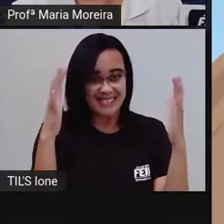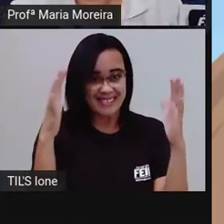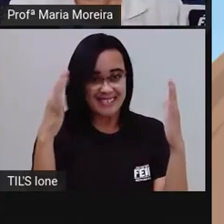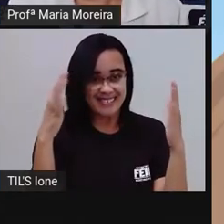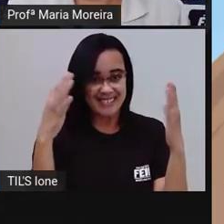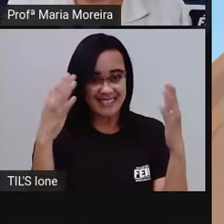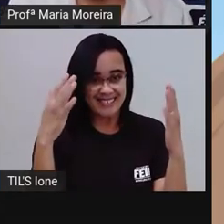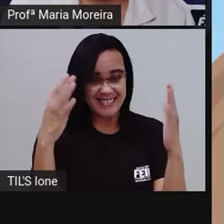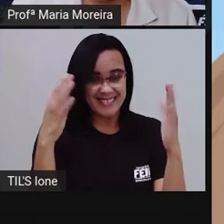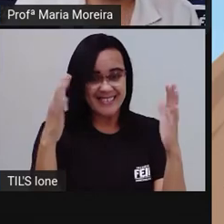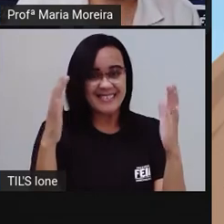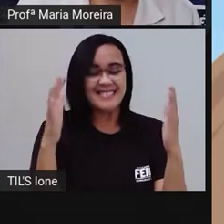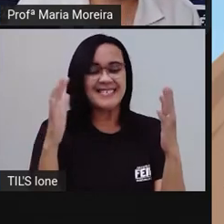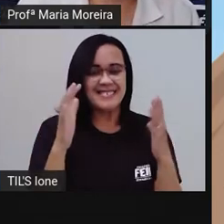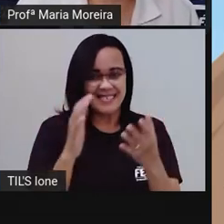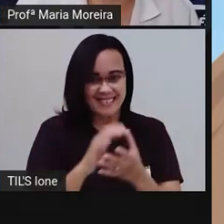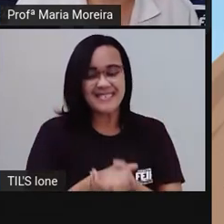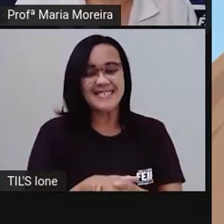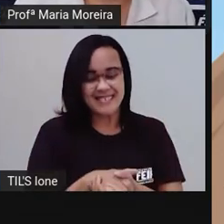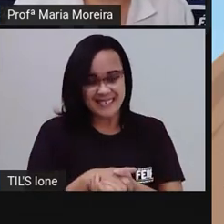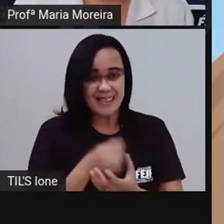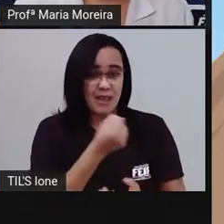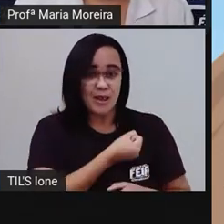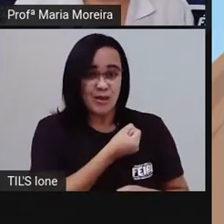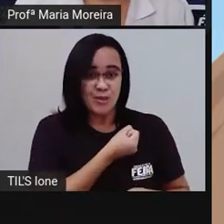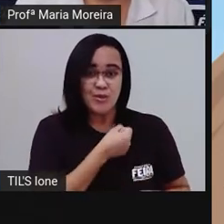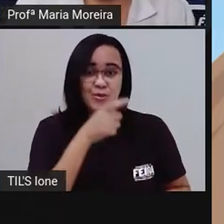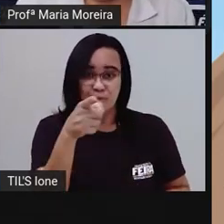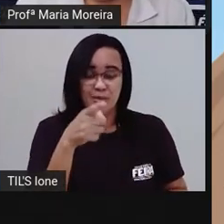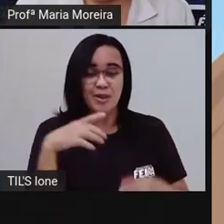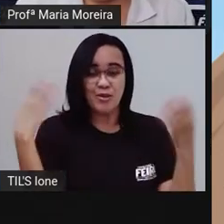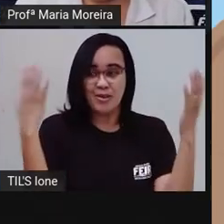singular. E nós é a primeira pessoa do plural.